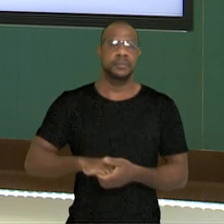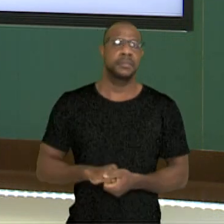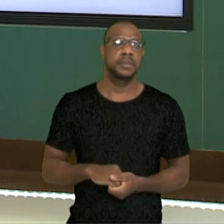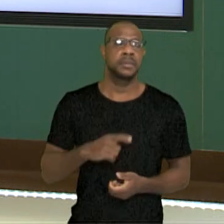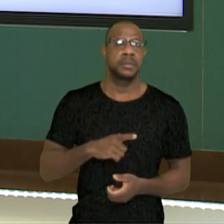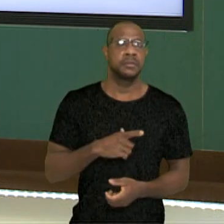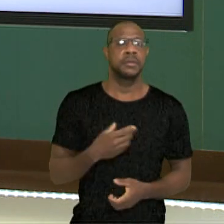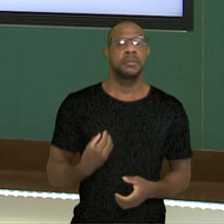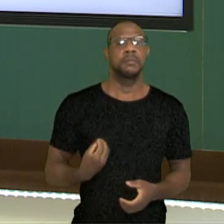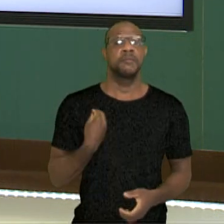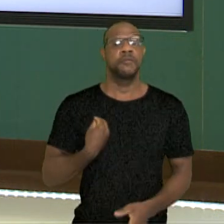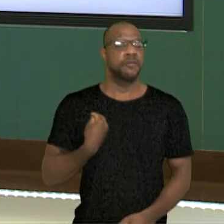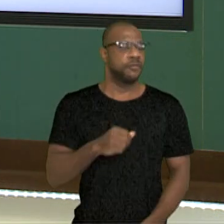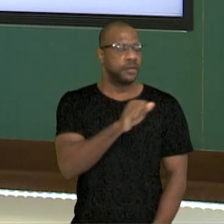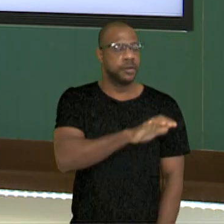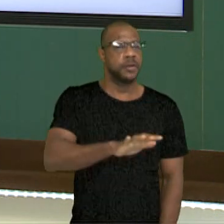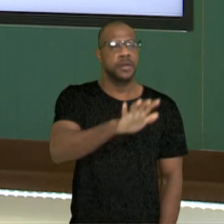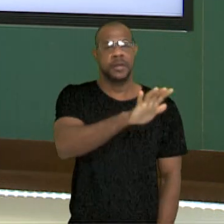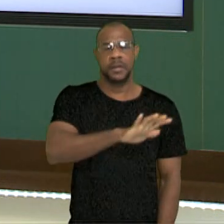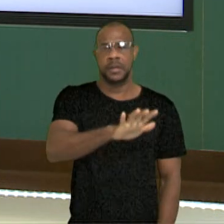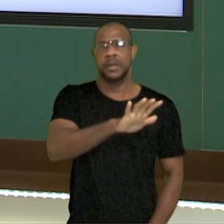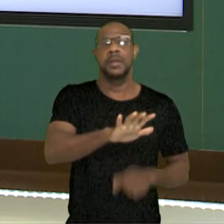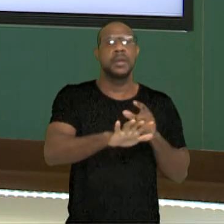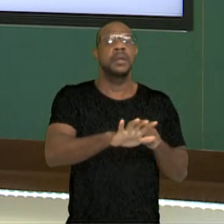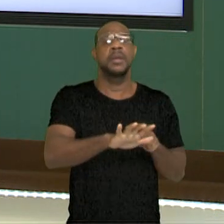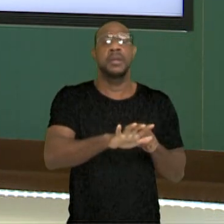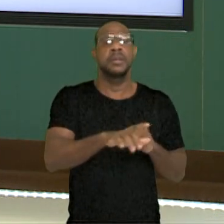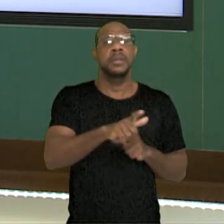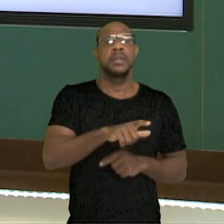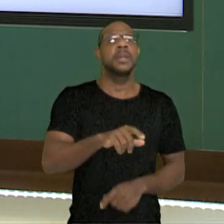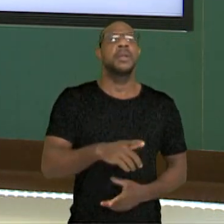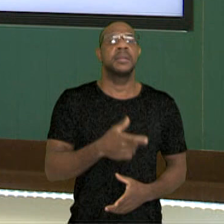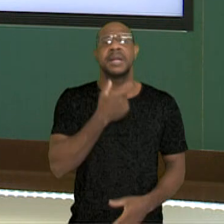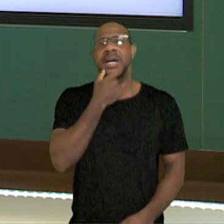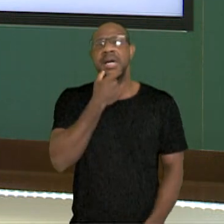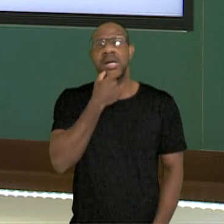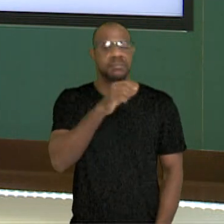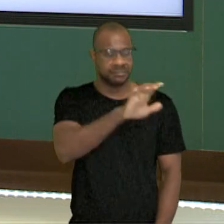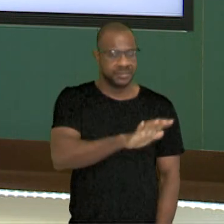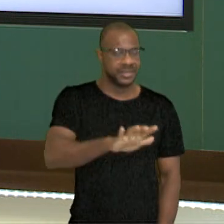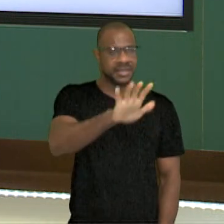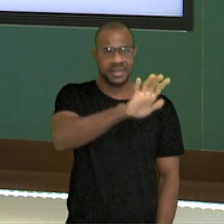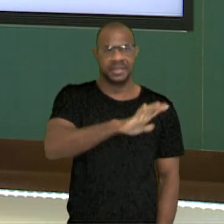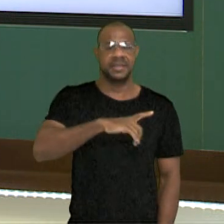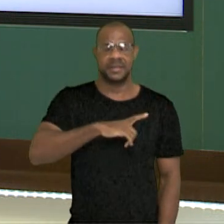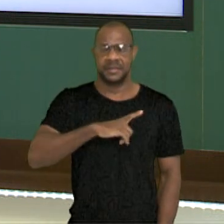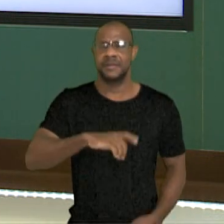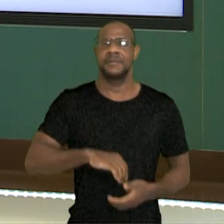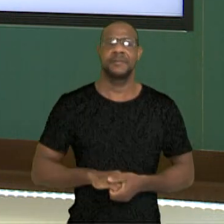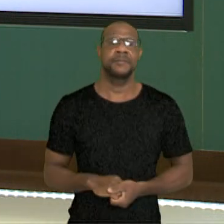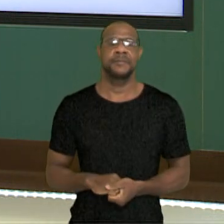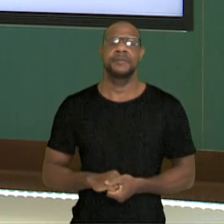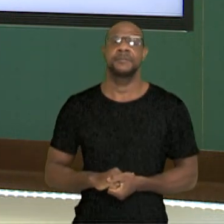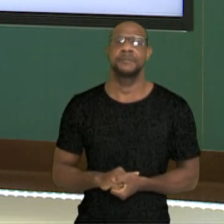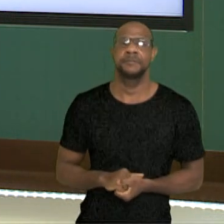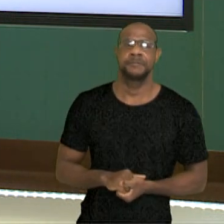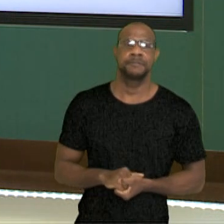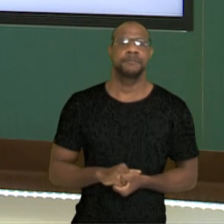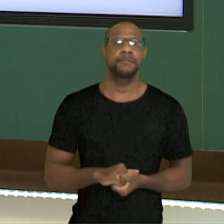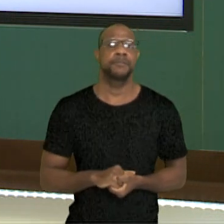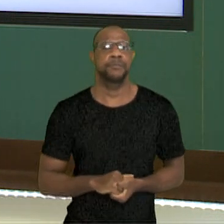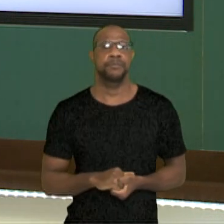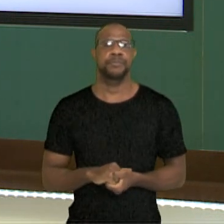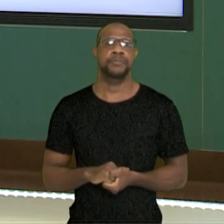eles vão conviver ali, então, na região da Britânia, nesta ilha aqui, Ali, da Inglaterra e o Reino Britânico.